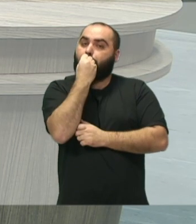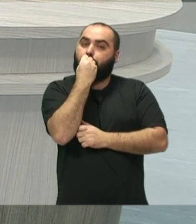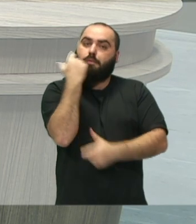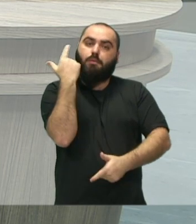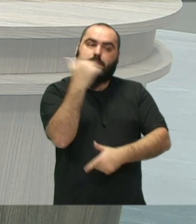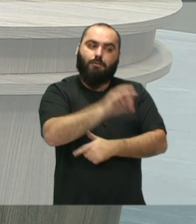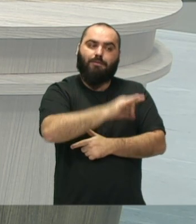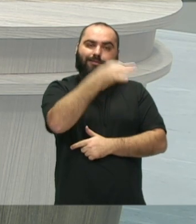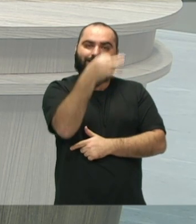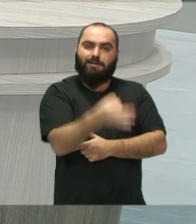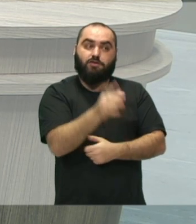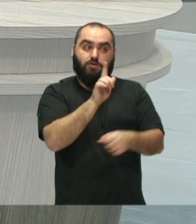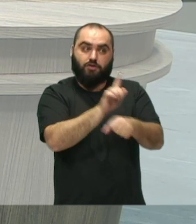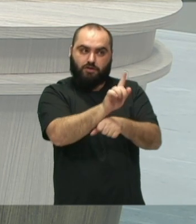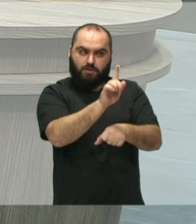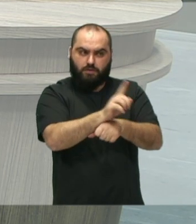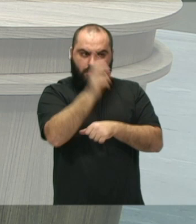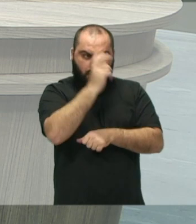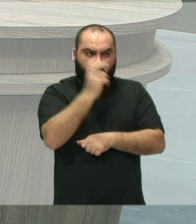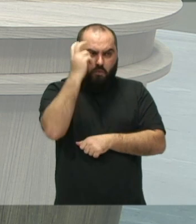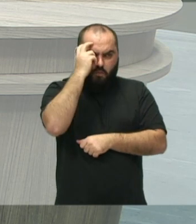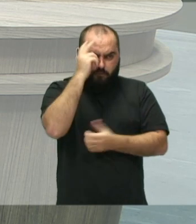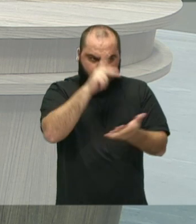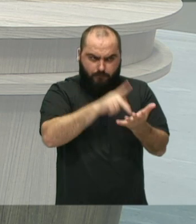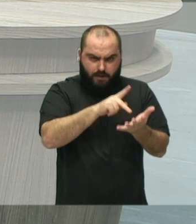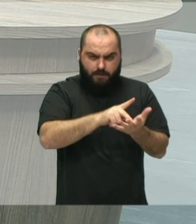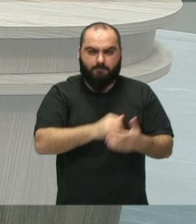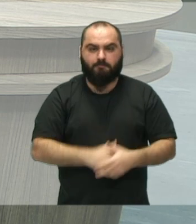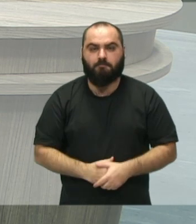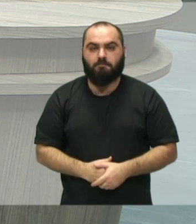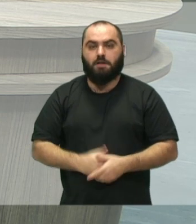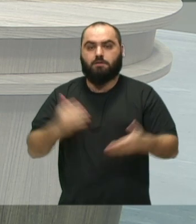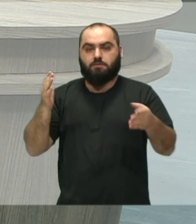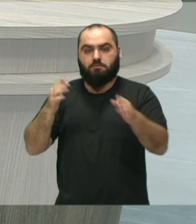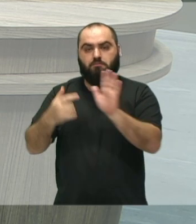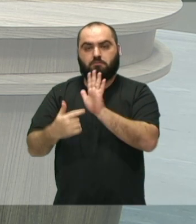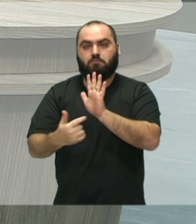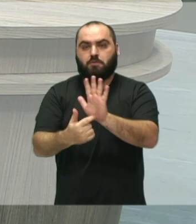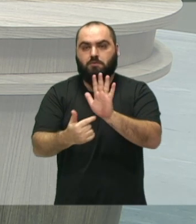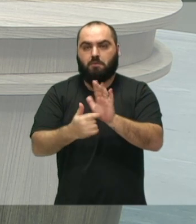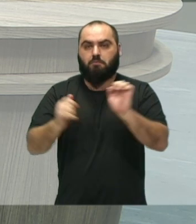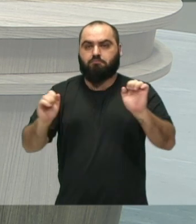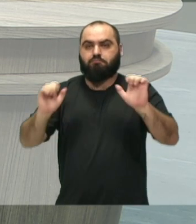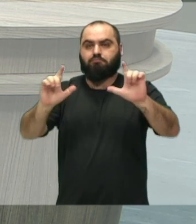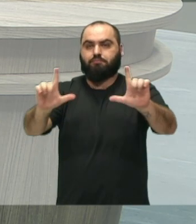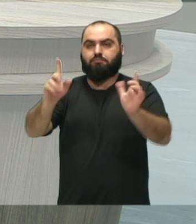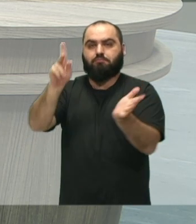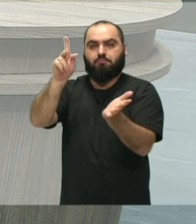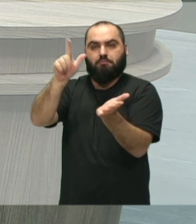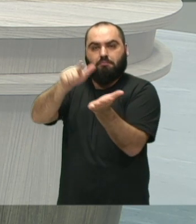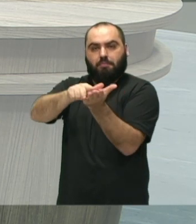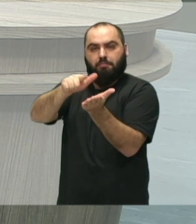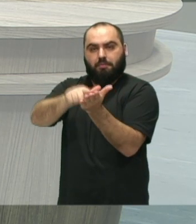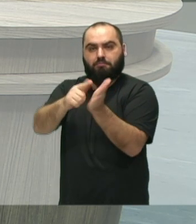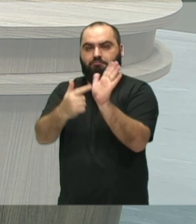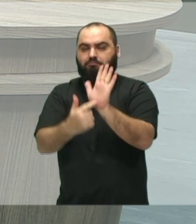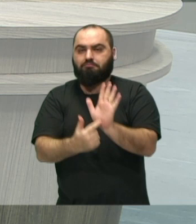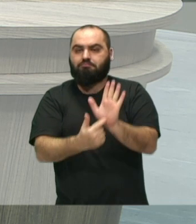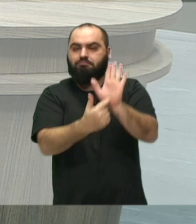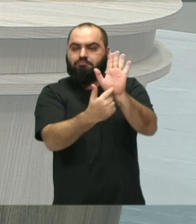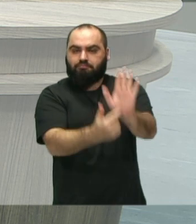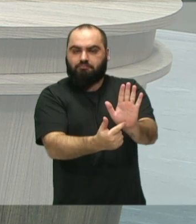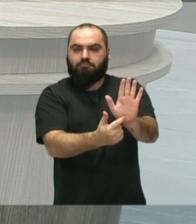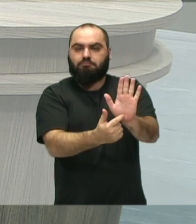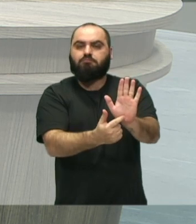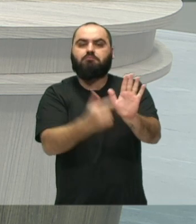O que representa, você trouxe aqui o troféu recebido, o que representa para vocês essa